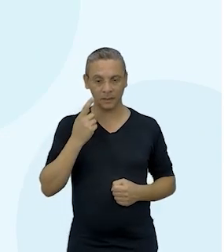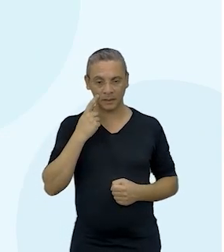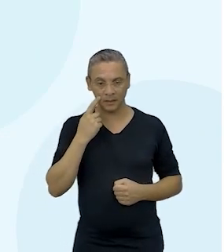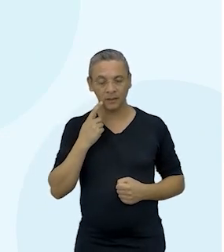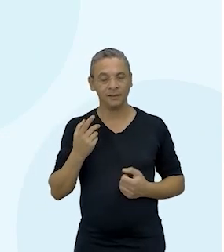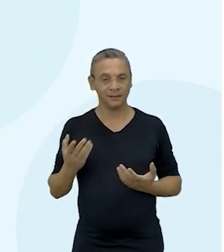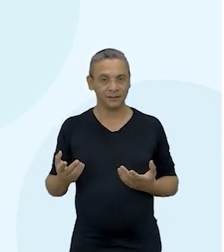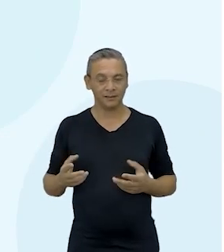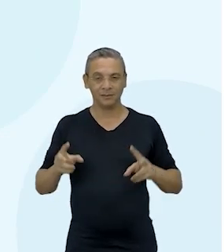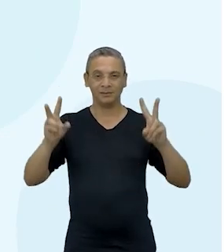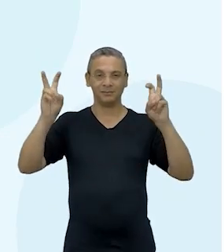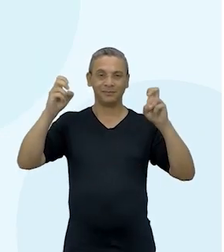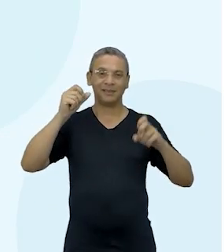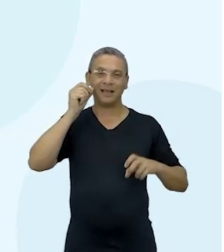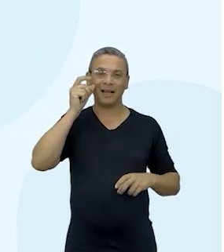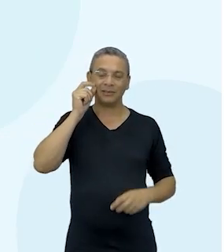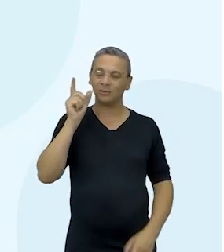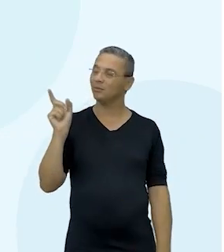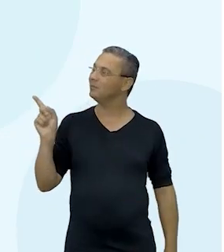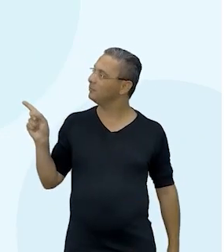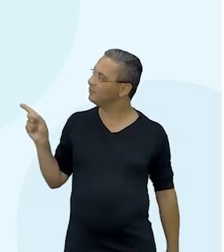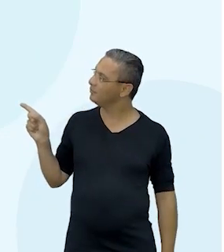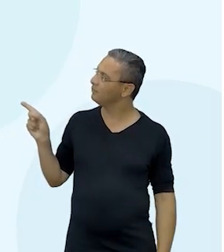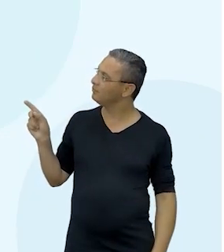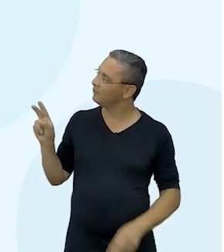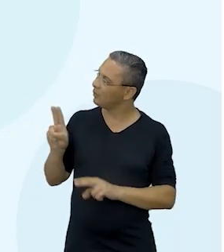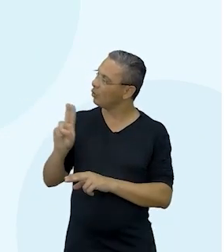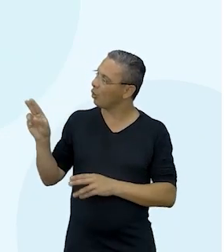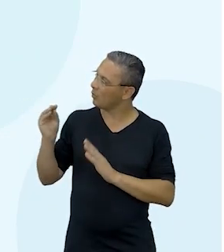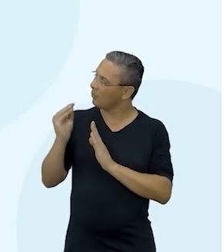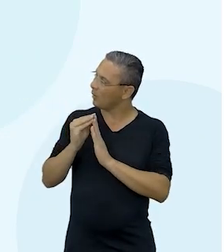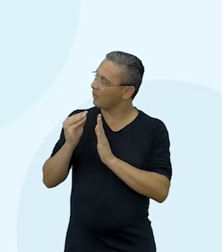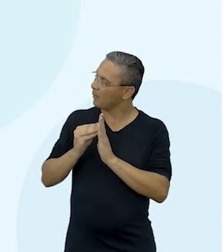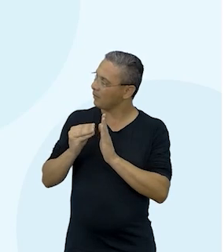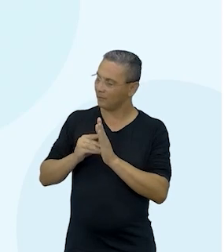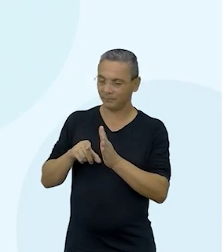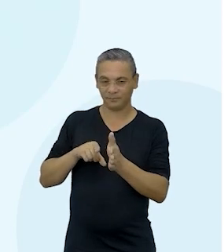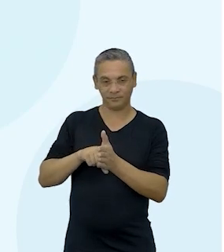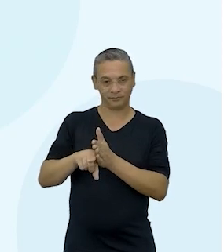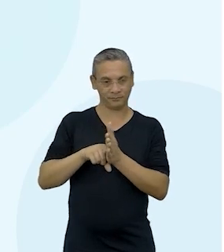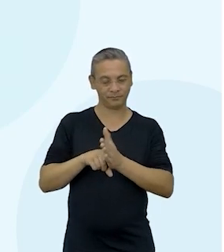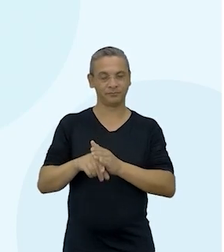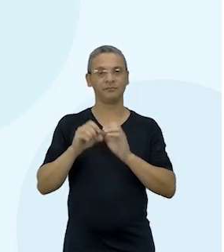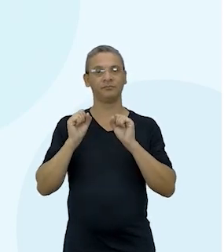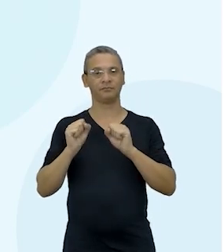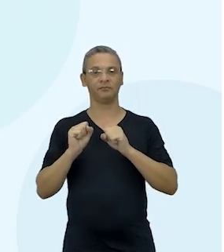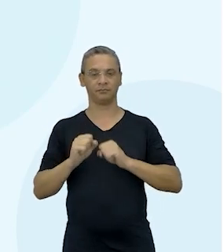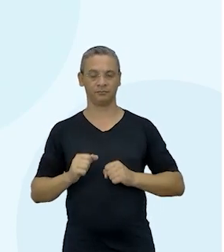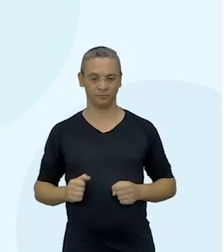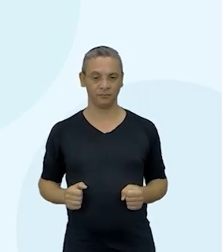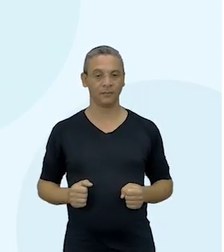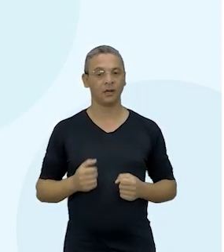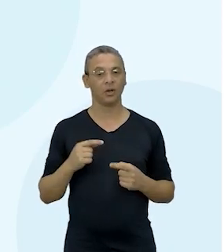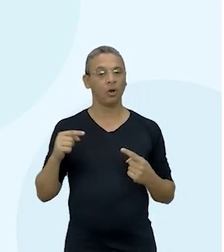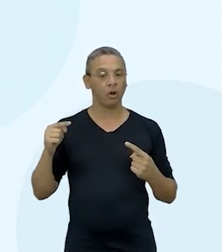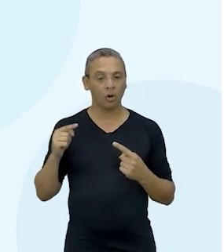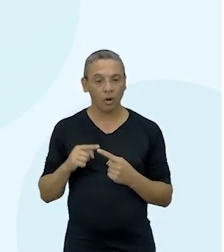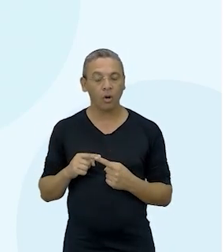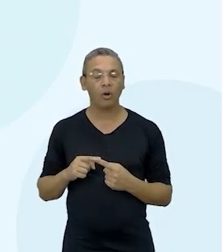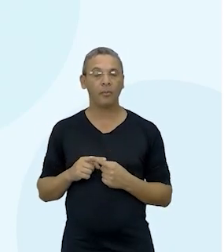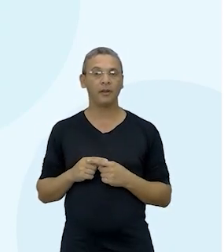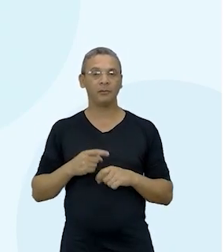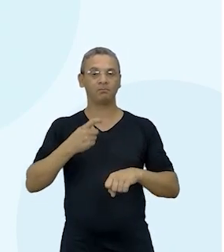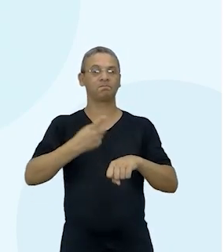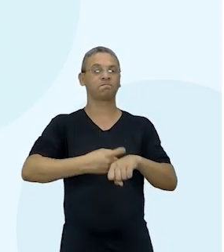destacadas. Anote no seu diário de bordo e faça uma pesquisa a respeito disso, tá? Isso torna o concreto mais